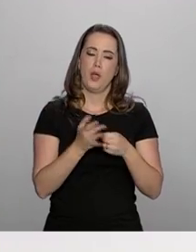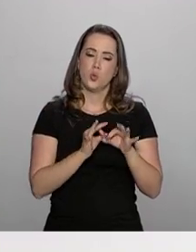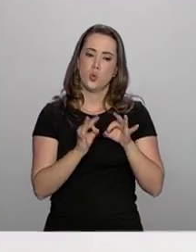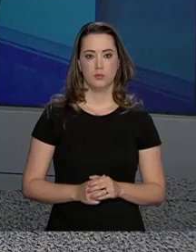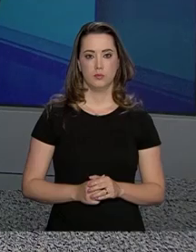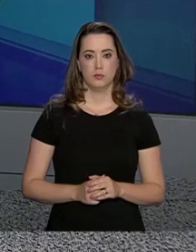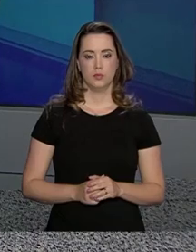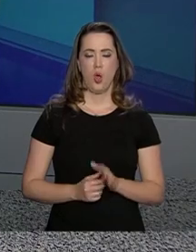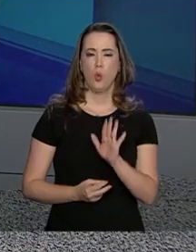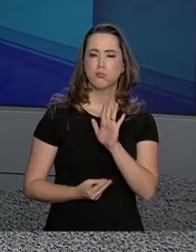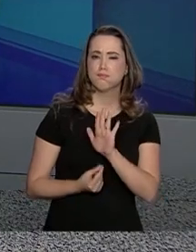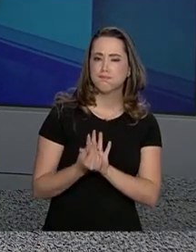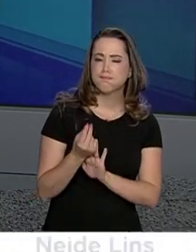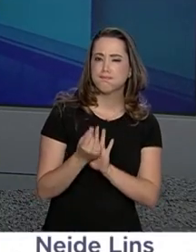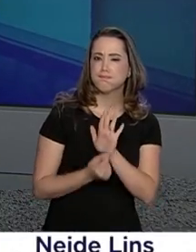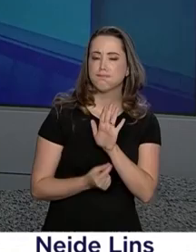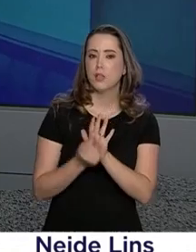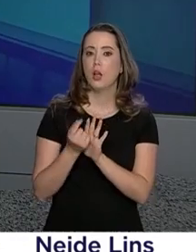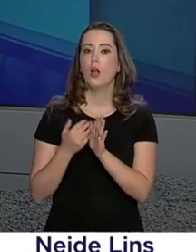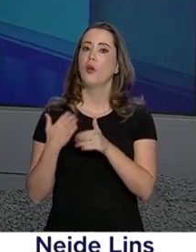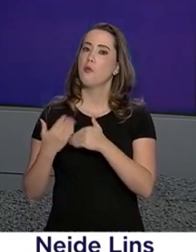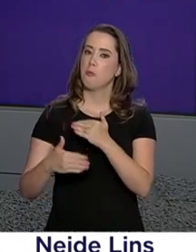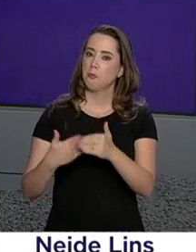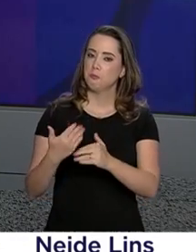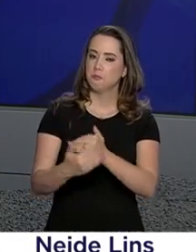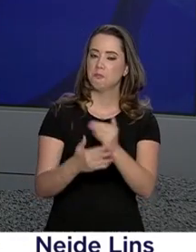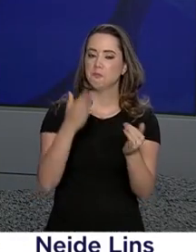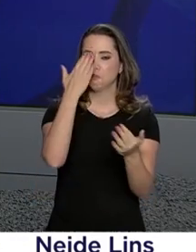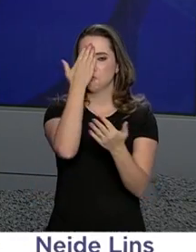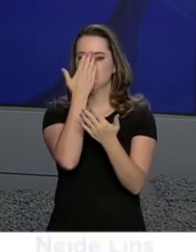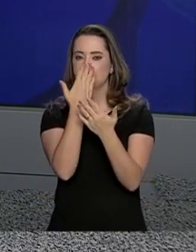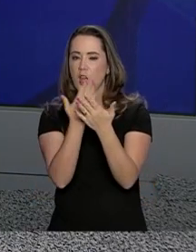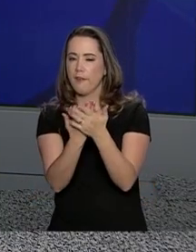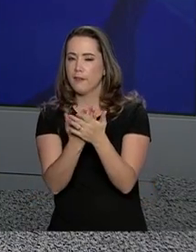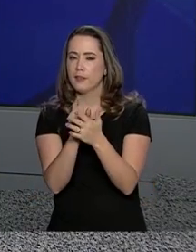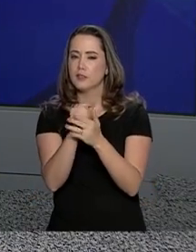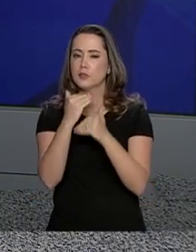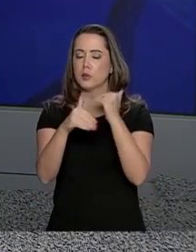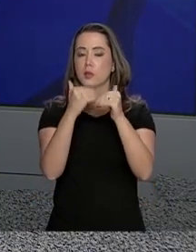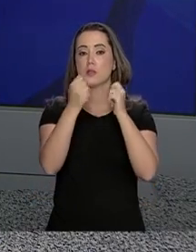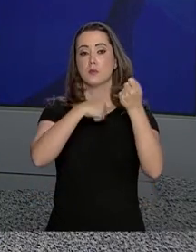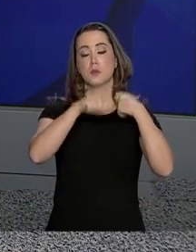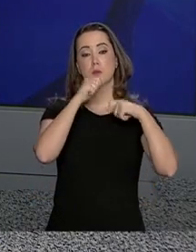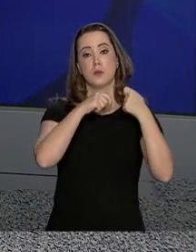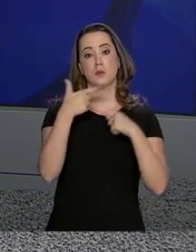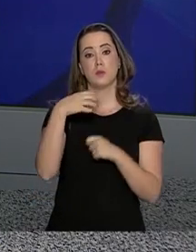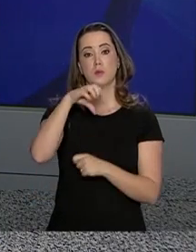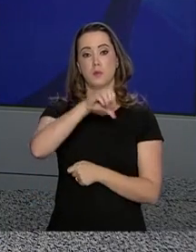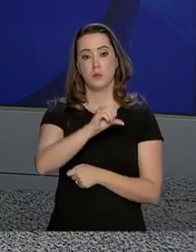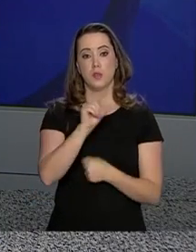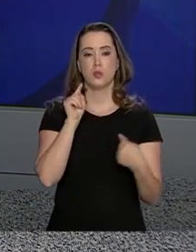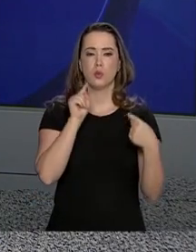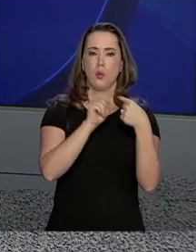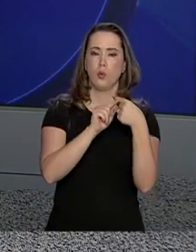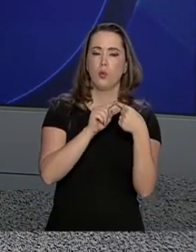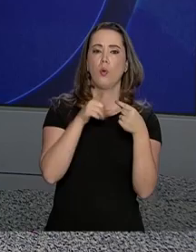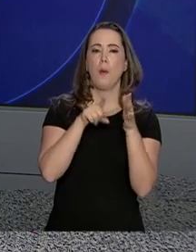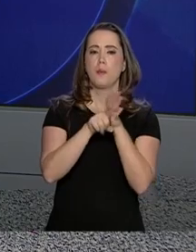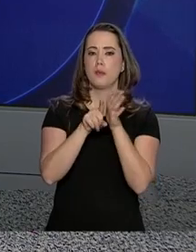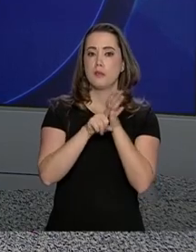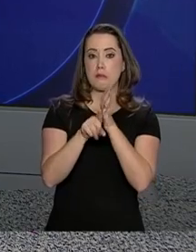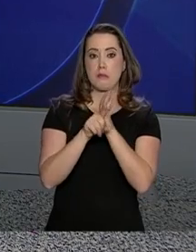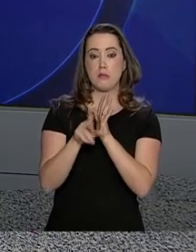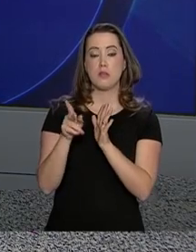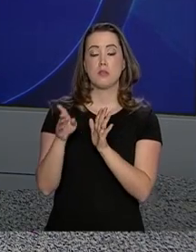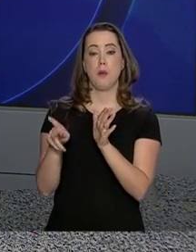longo prazo. O mercado financeiro continua otimista com as previsões de crescimento da economia para 2019, de acordo com